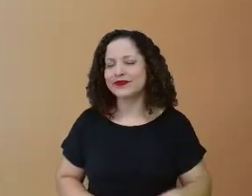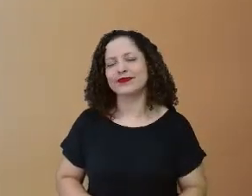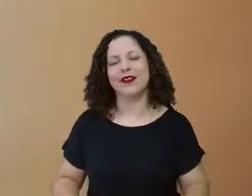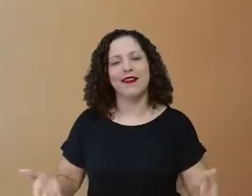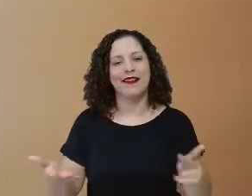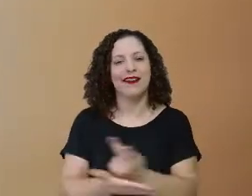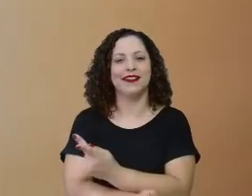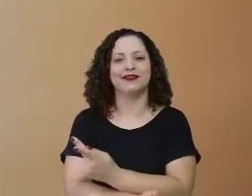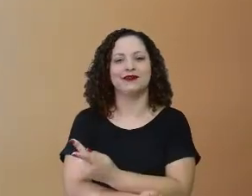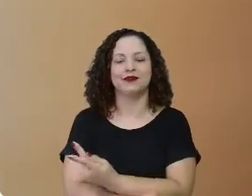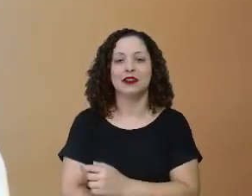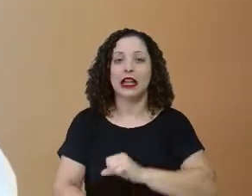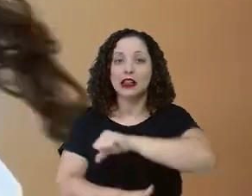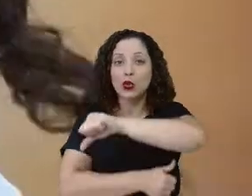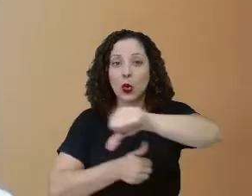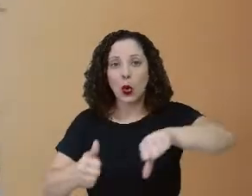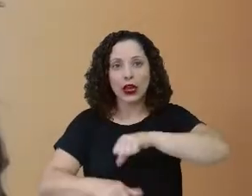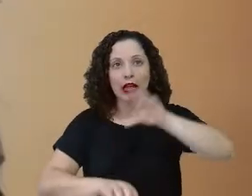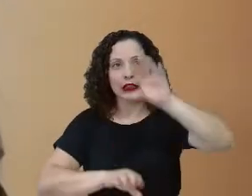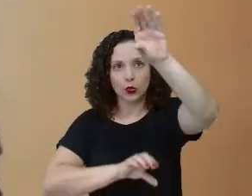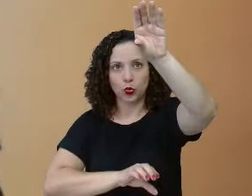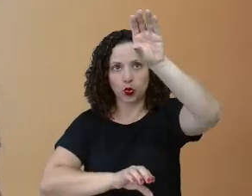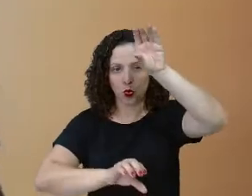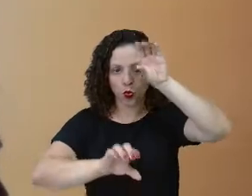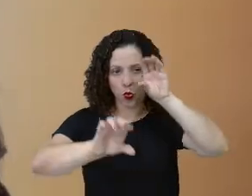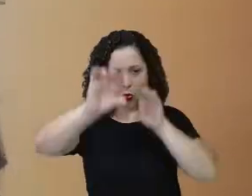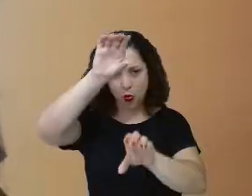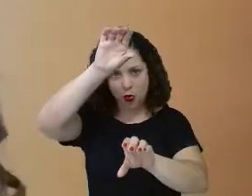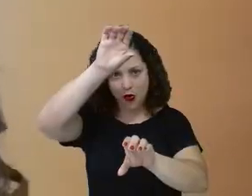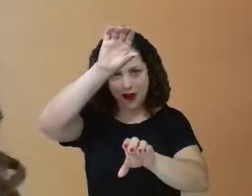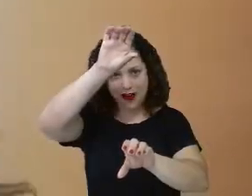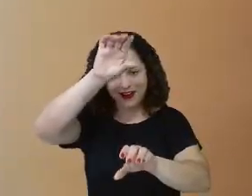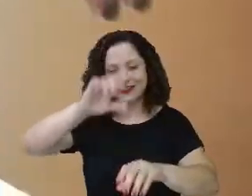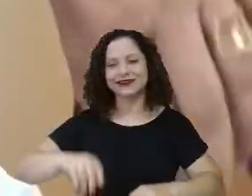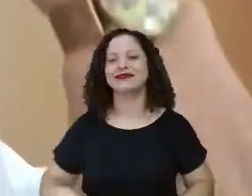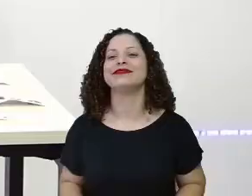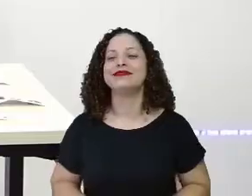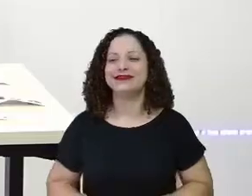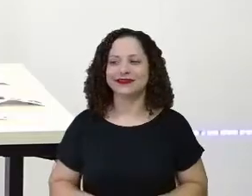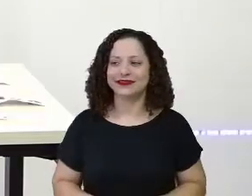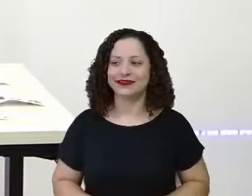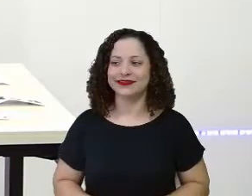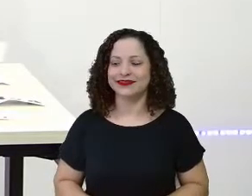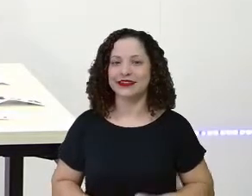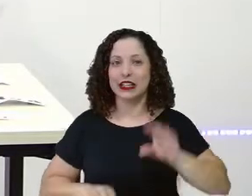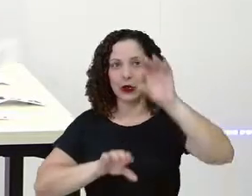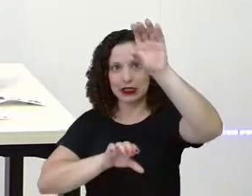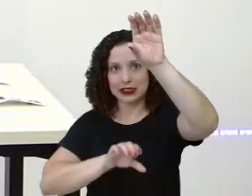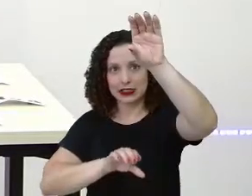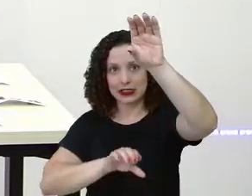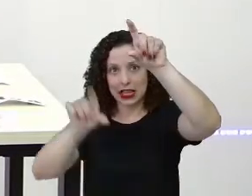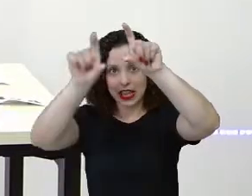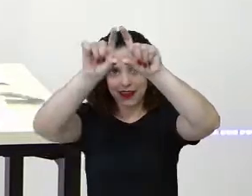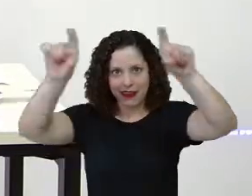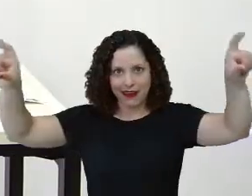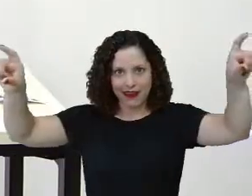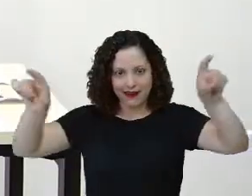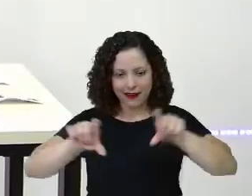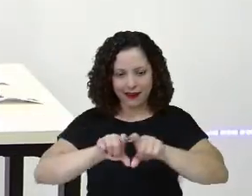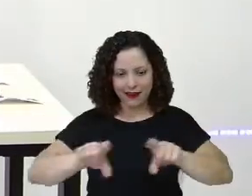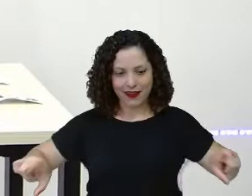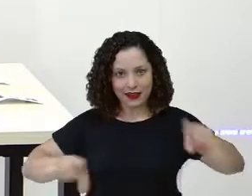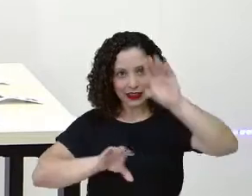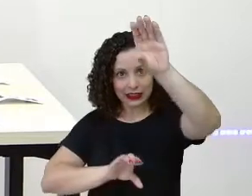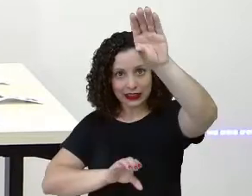Não! Trocou, foi? Segundo e o terceiro! Fez isso aqui, não foi? Esse daqui ficou aqui e